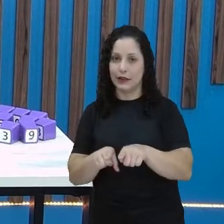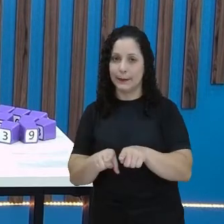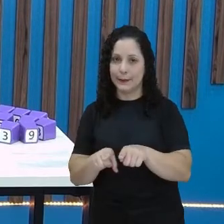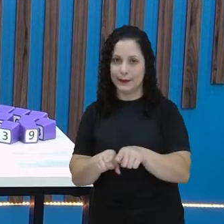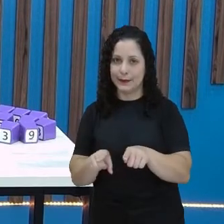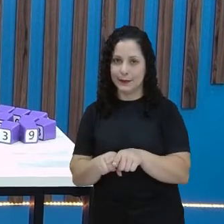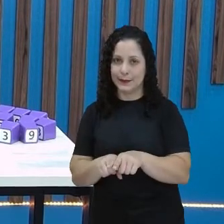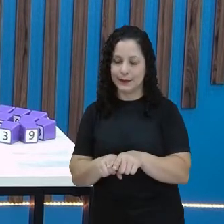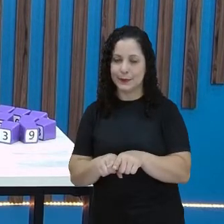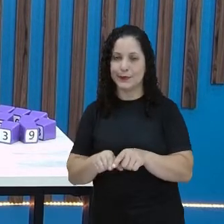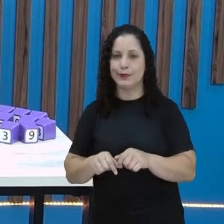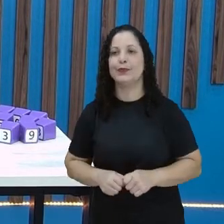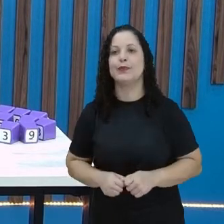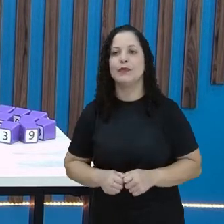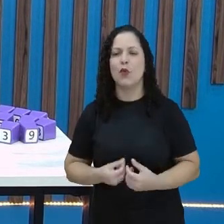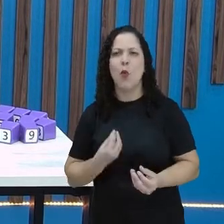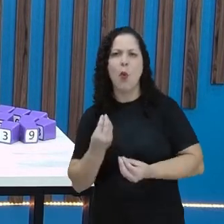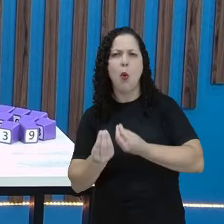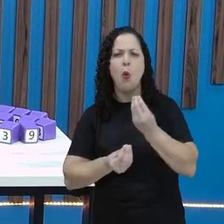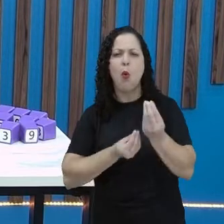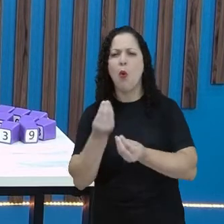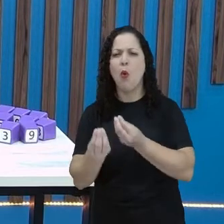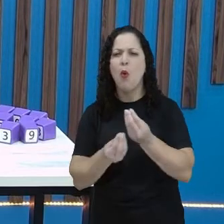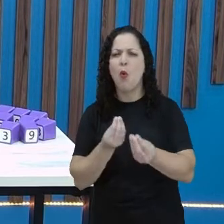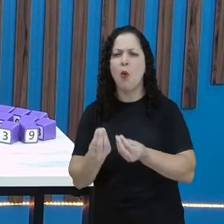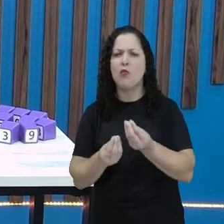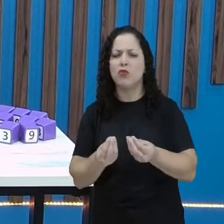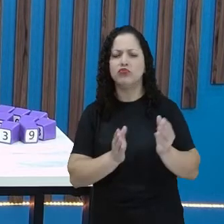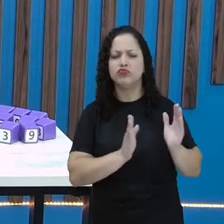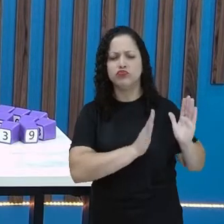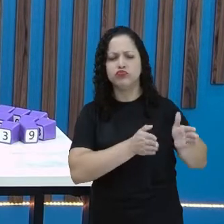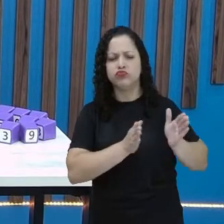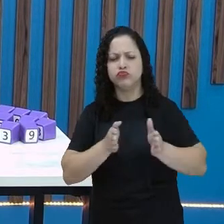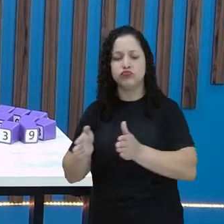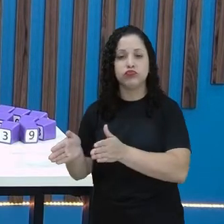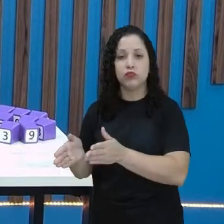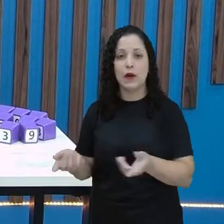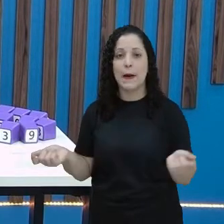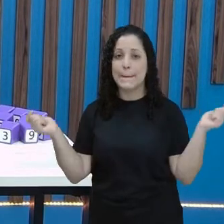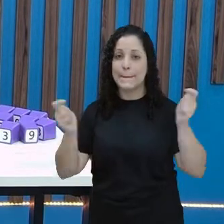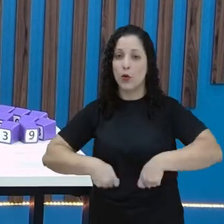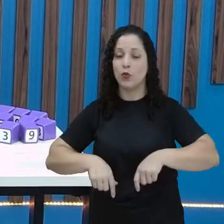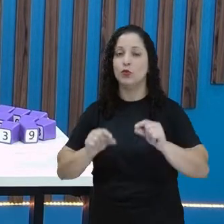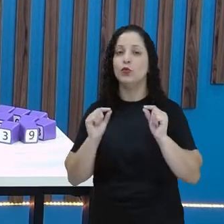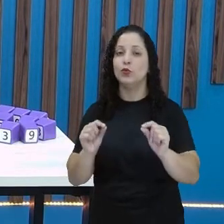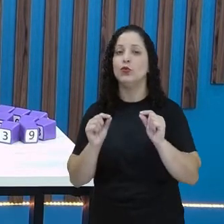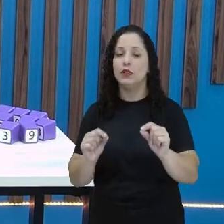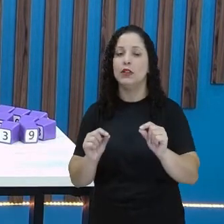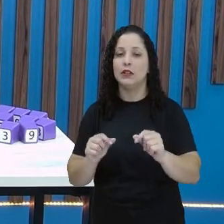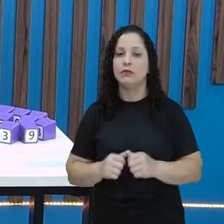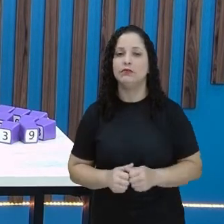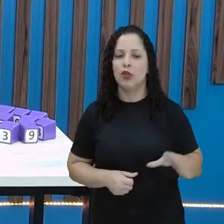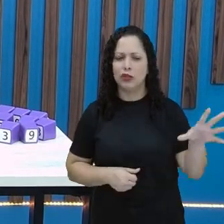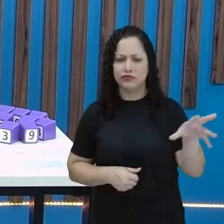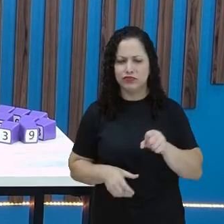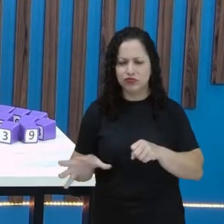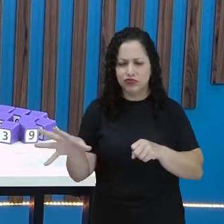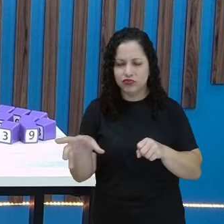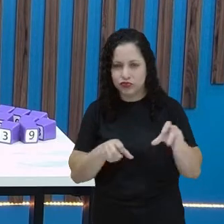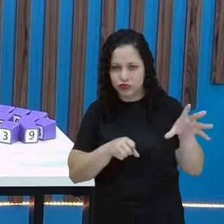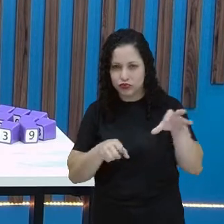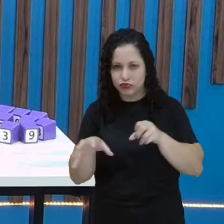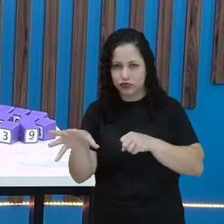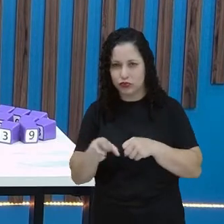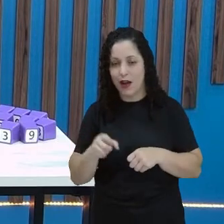forma. Mas, como são de parcelas iguais, a gente já pode ir pegando um pouquinho, já aprendendo um